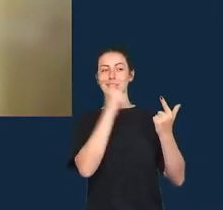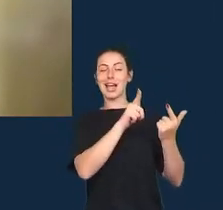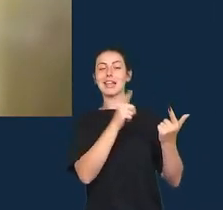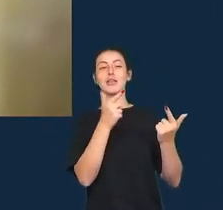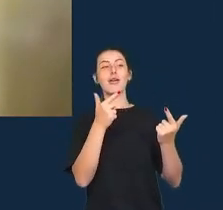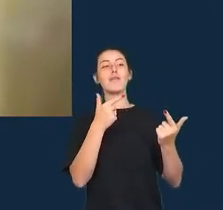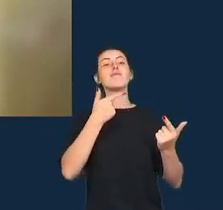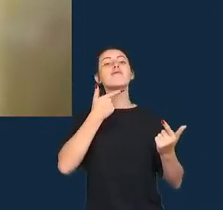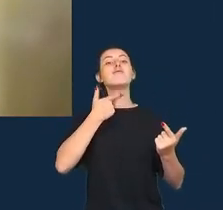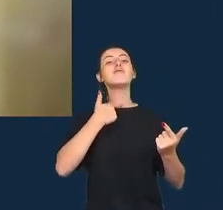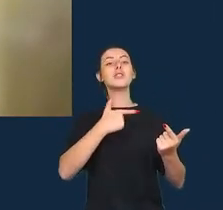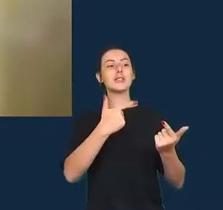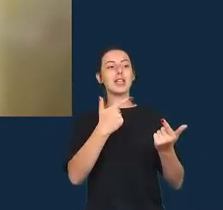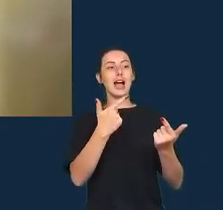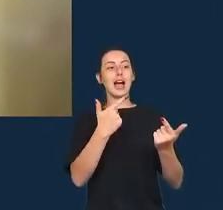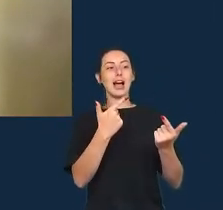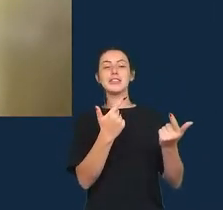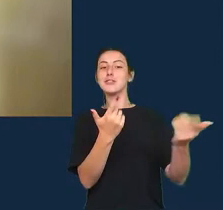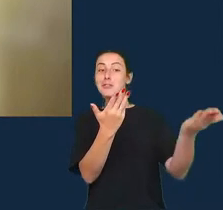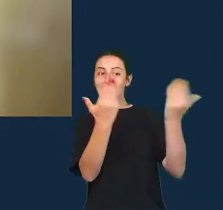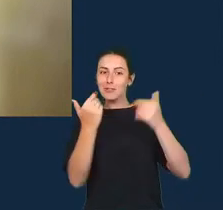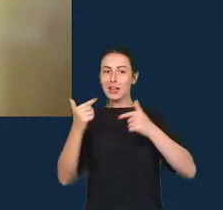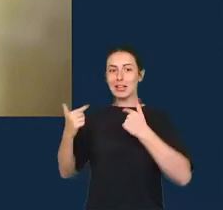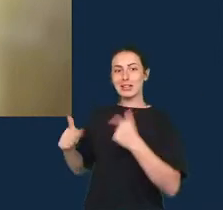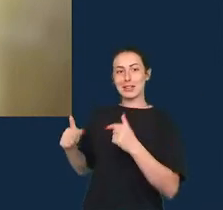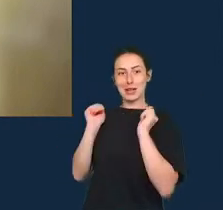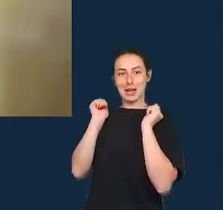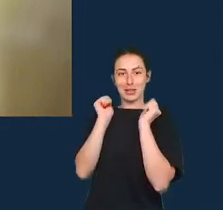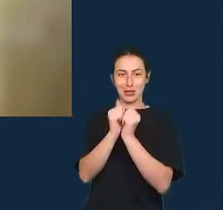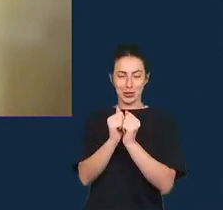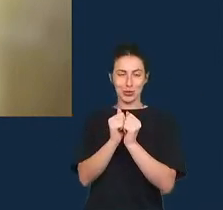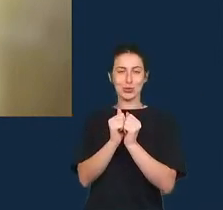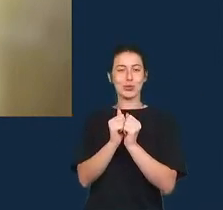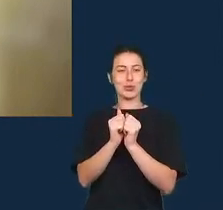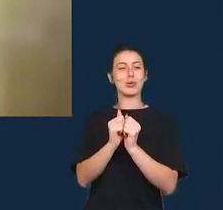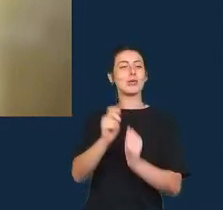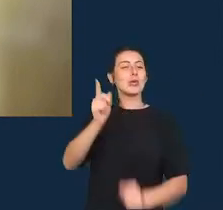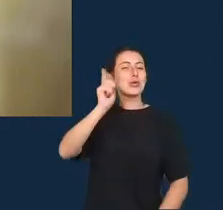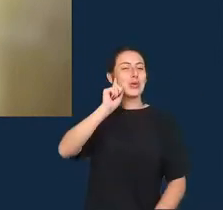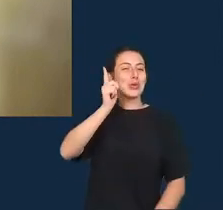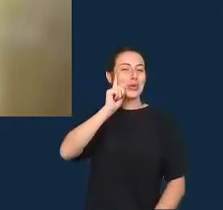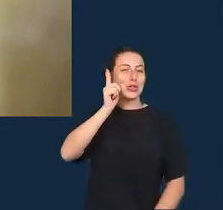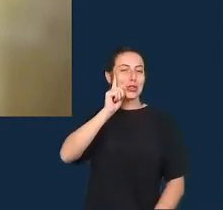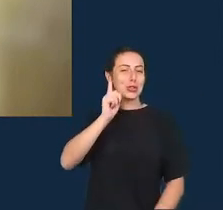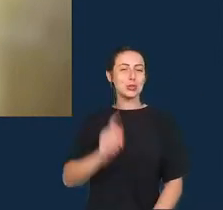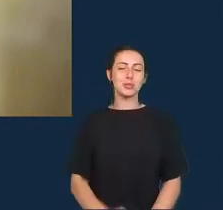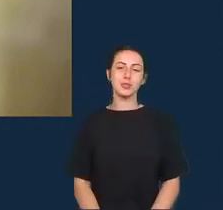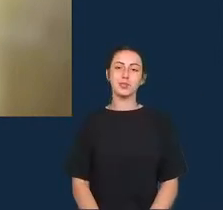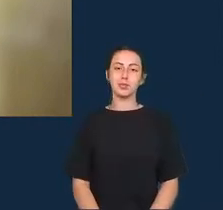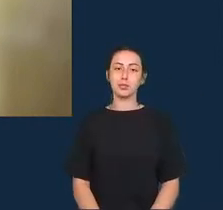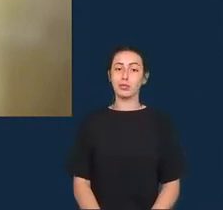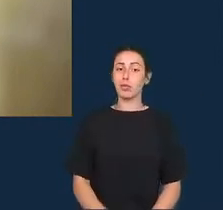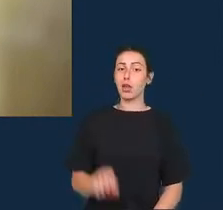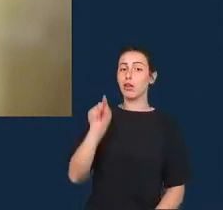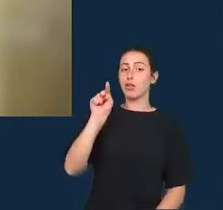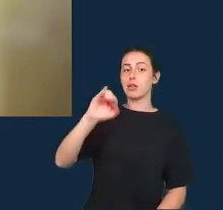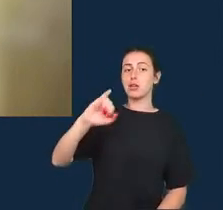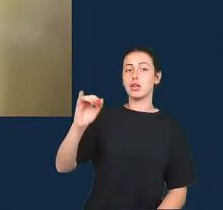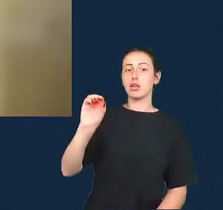pessoas no uso de dados em sua prática cotidiana Jonathan o que você pensa?